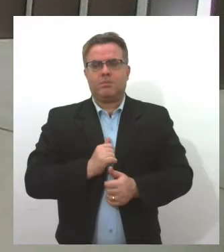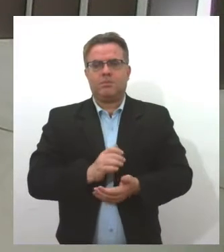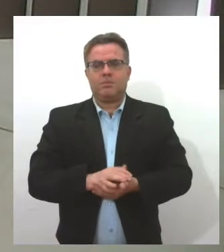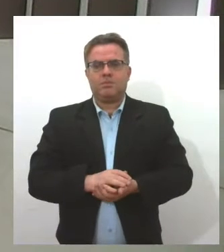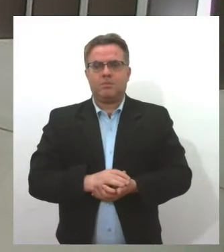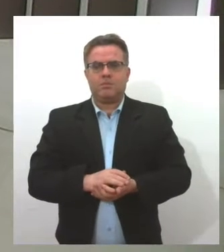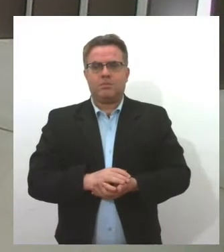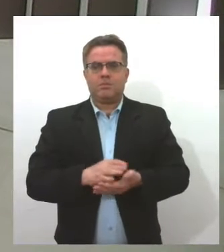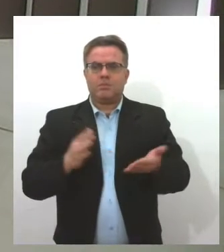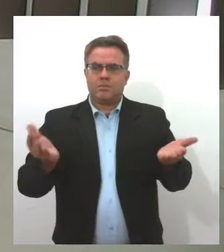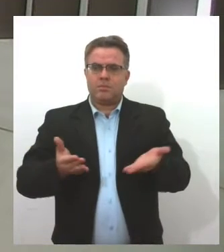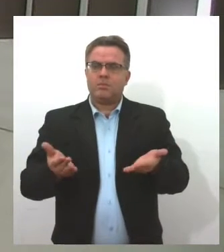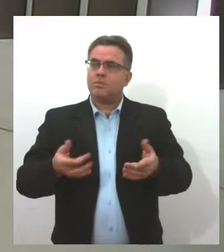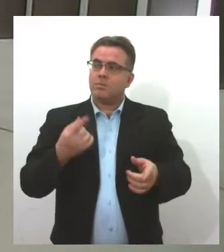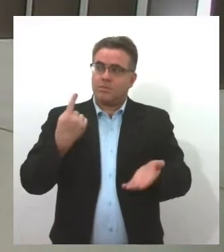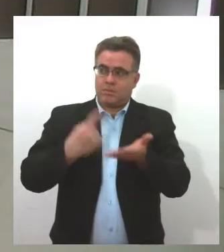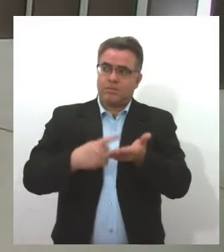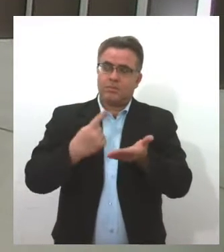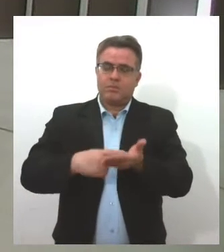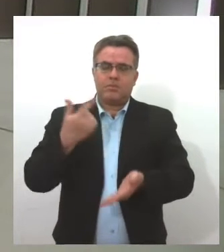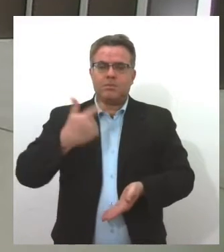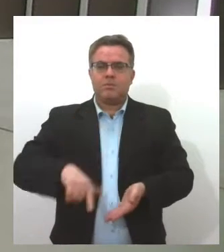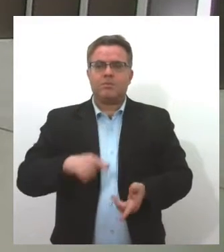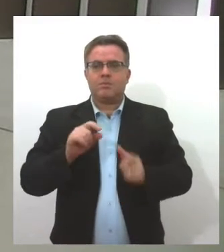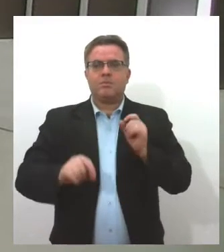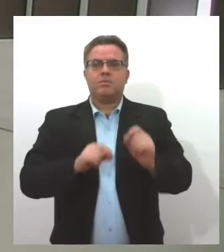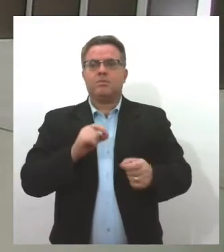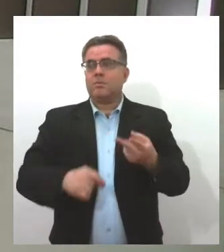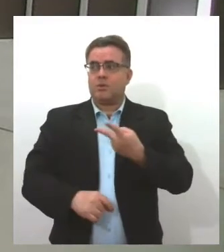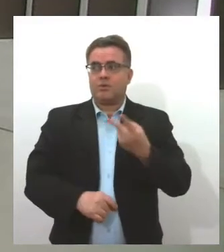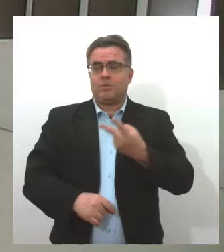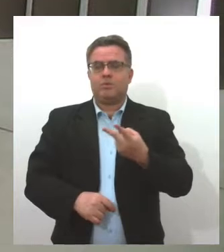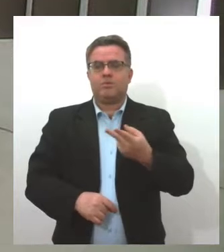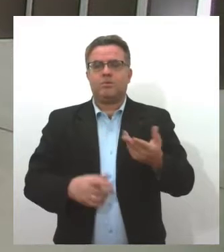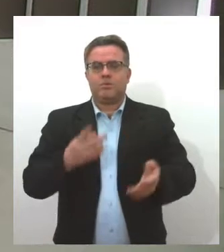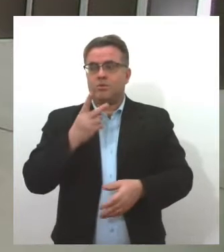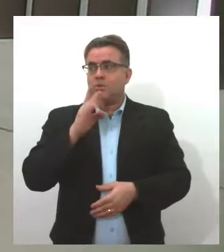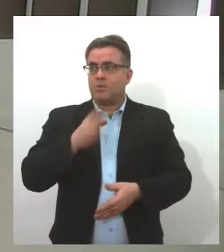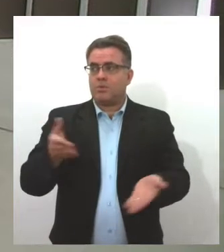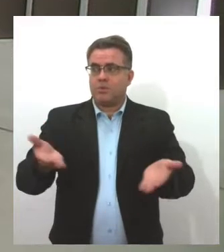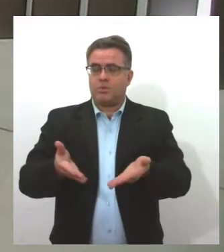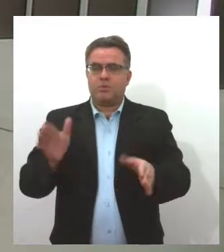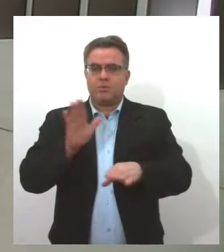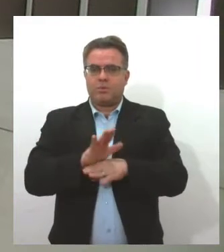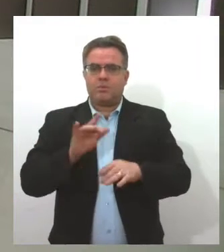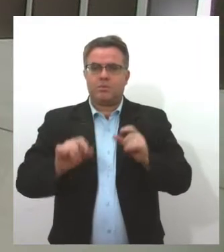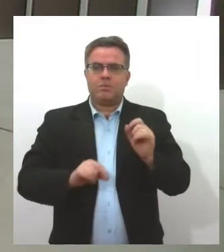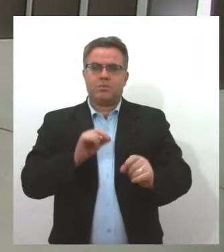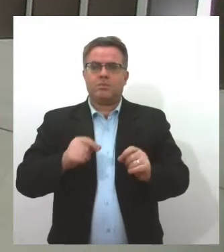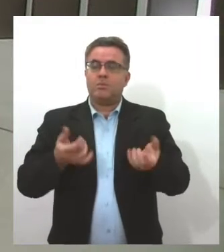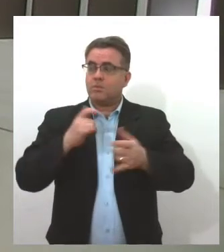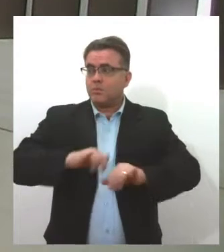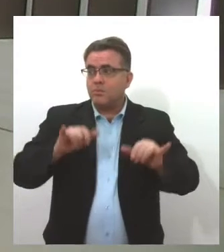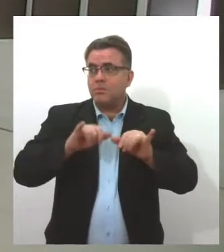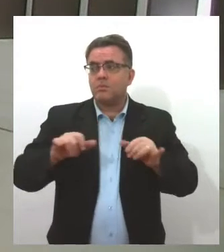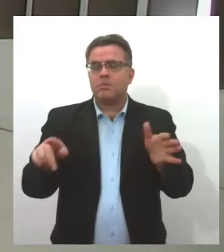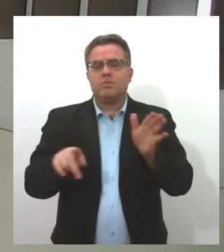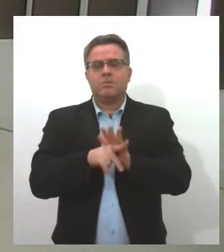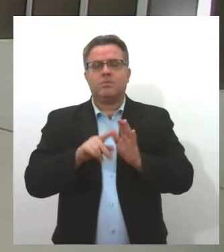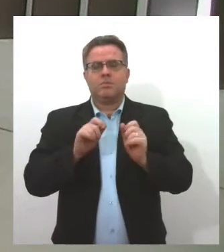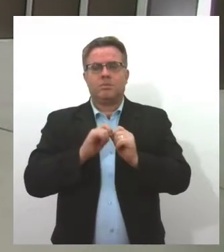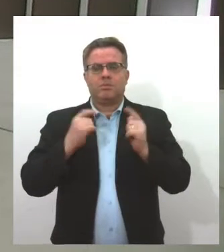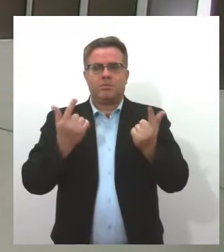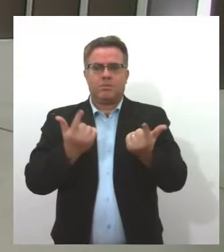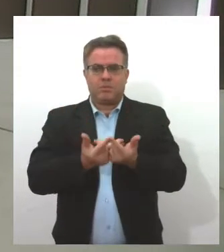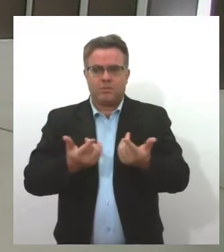A gente se encontra então Kátia Santana e Sara Medeiros às duas e meia da tarde. Eu trago as notícias do Legislativo e o que